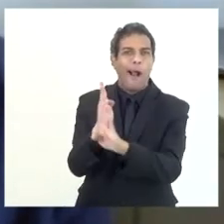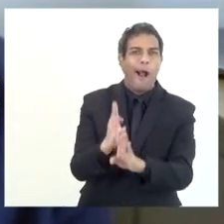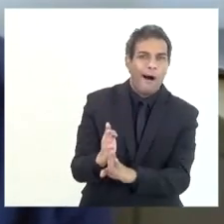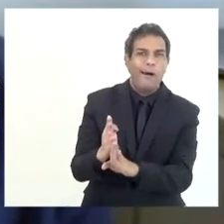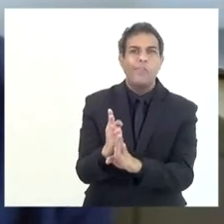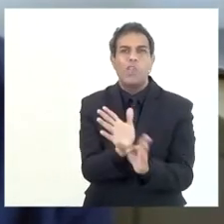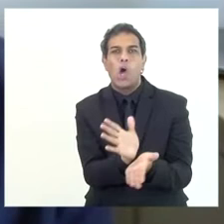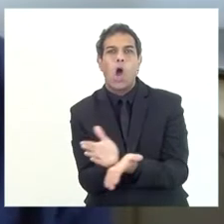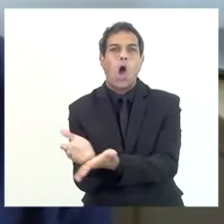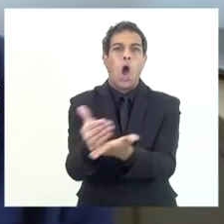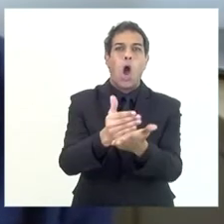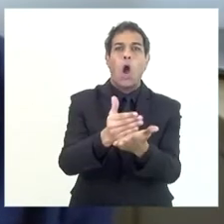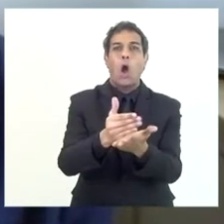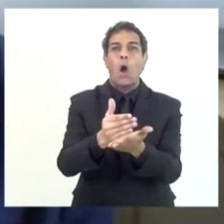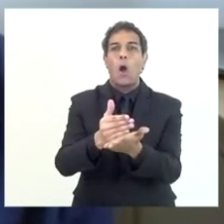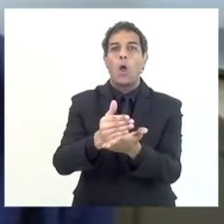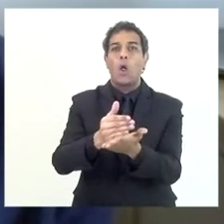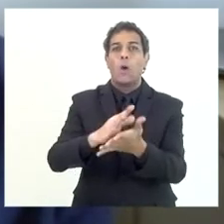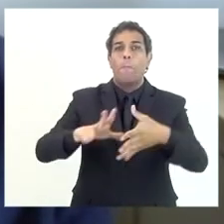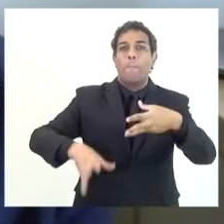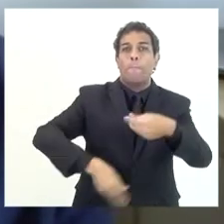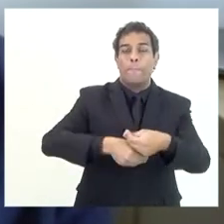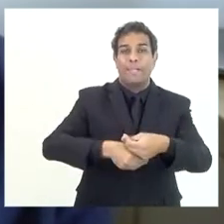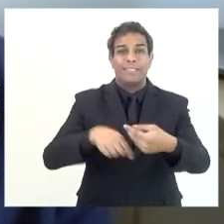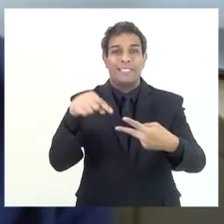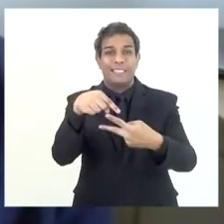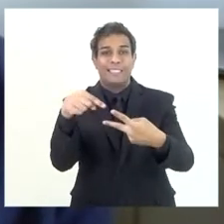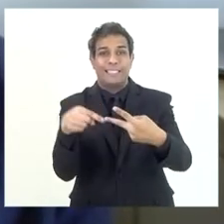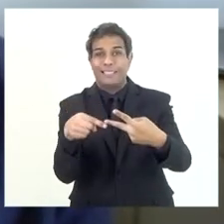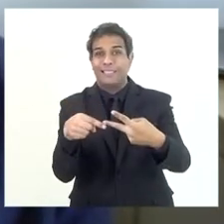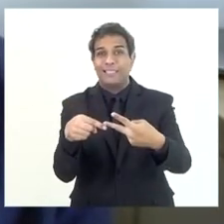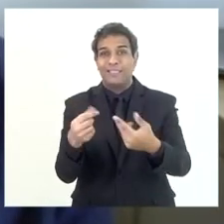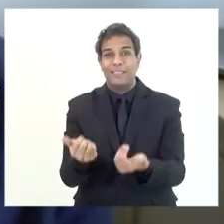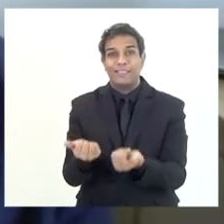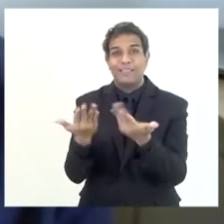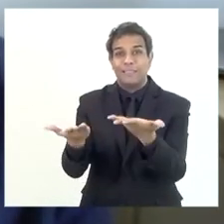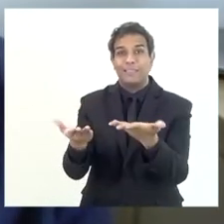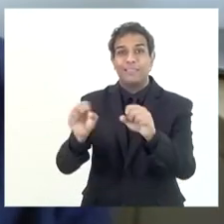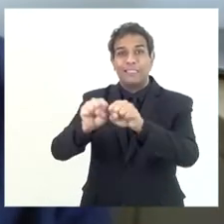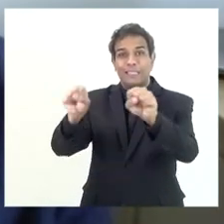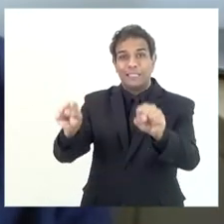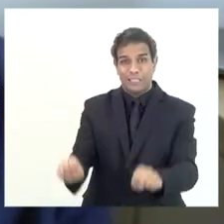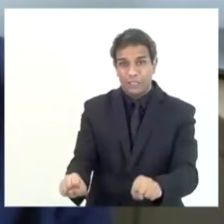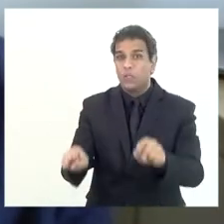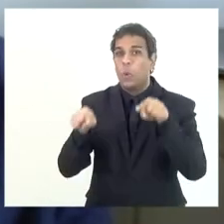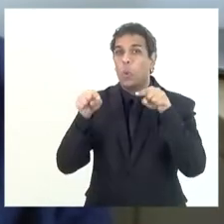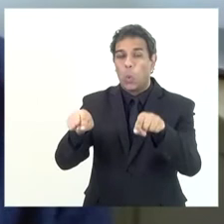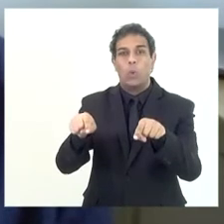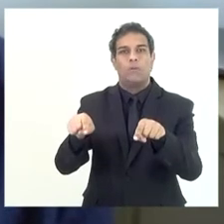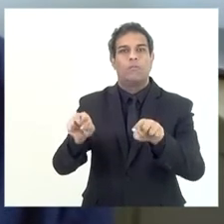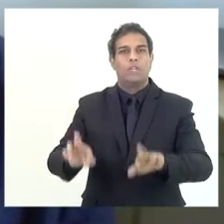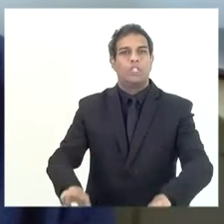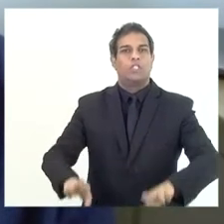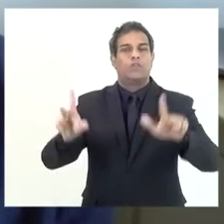arrecadação do adicional. São dois lançamentos no CIAF distintos,